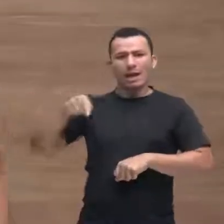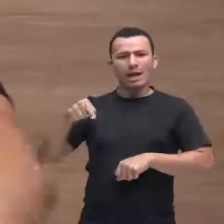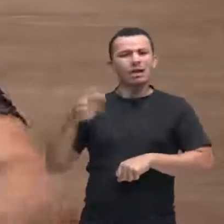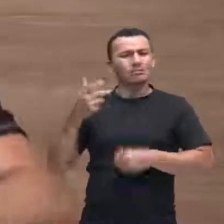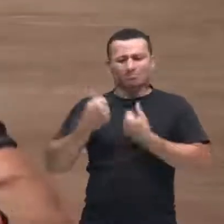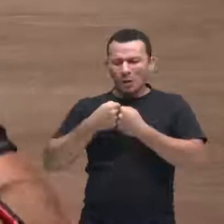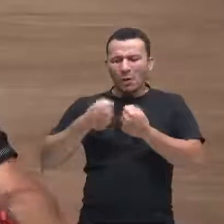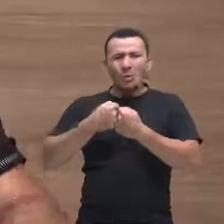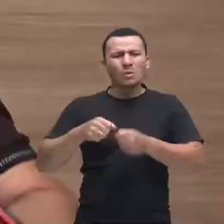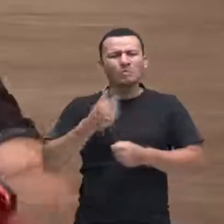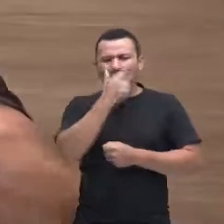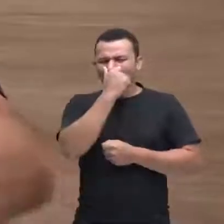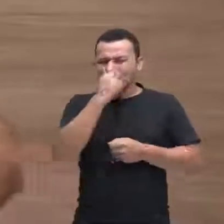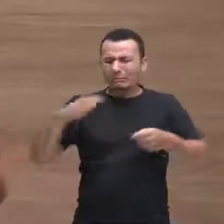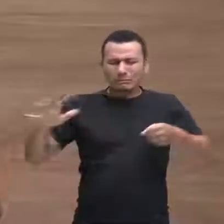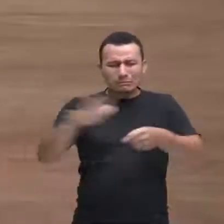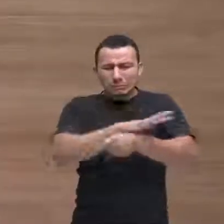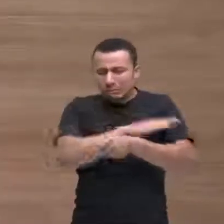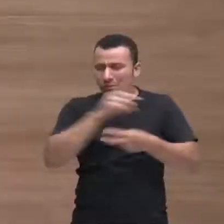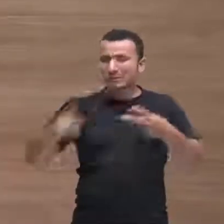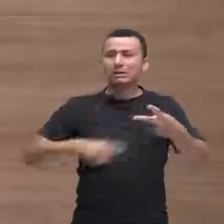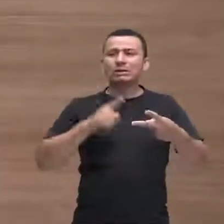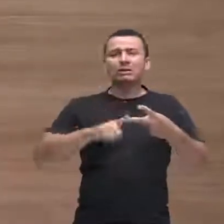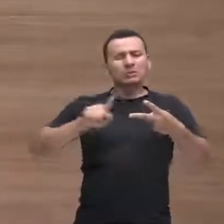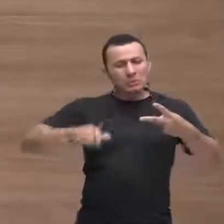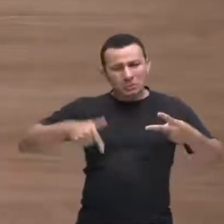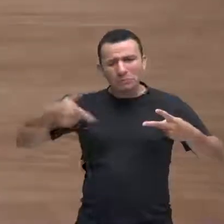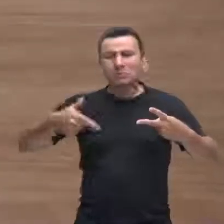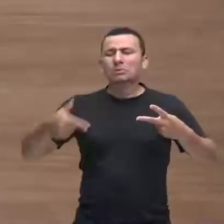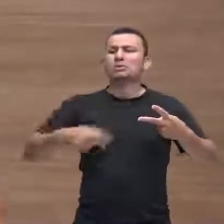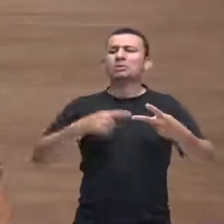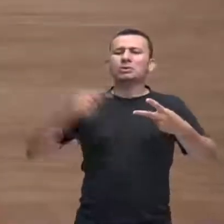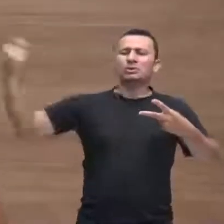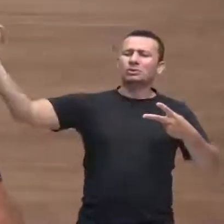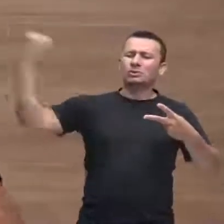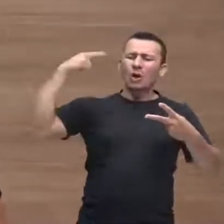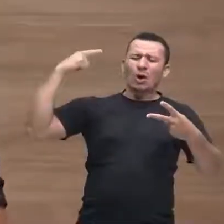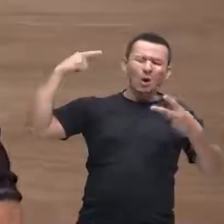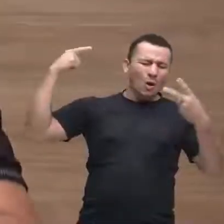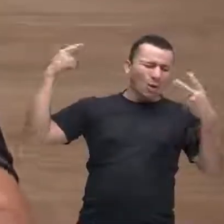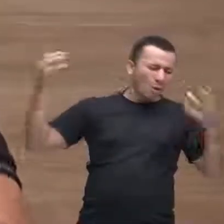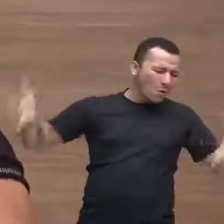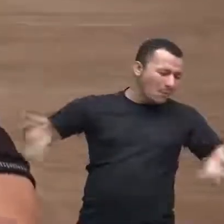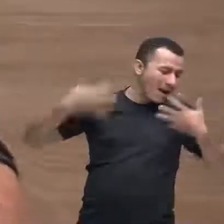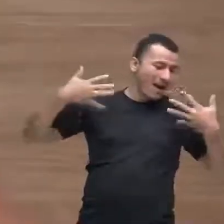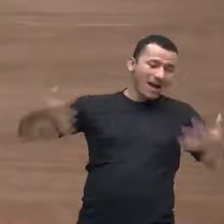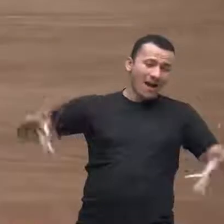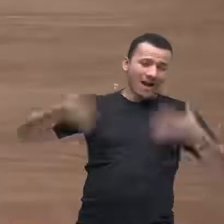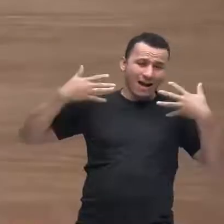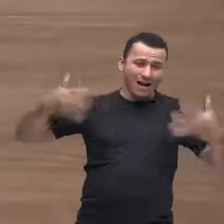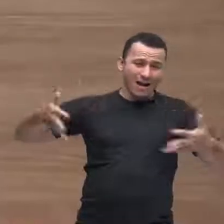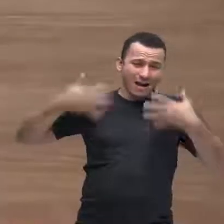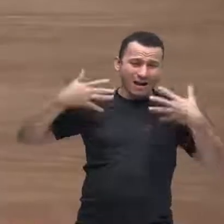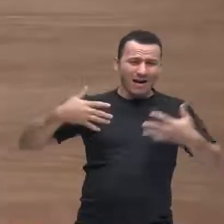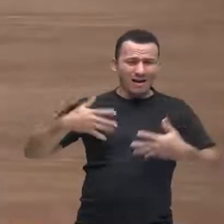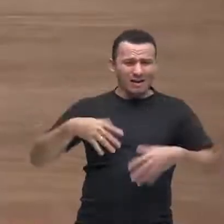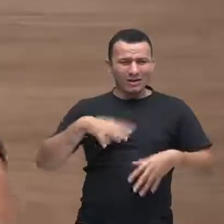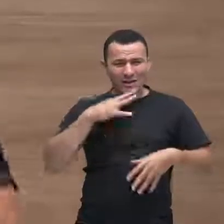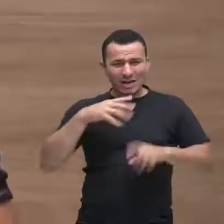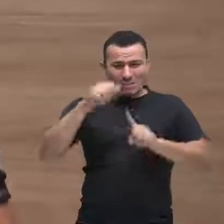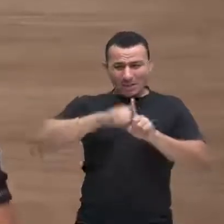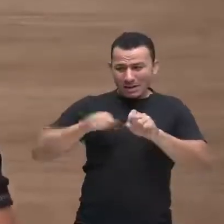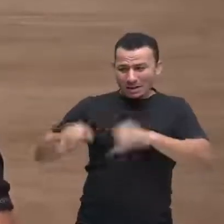lotado todos os dias Paulo enfrentava um sol esse sol magnífico de setembro sabe